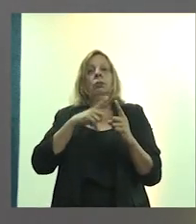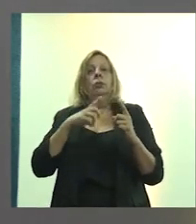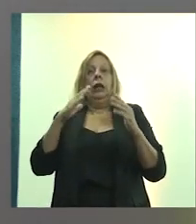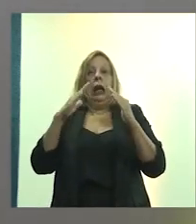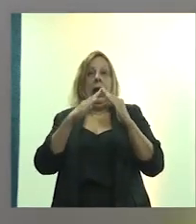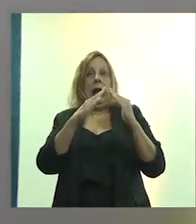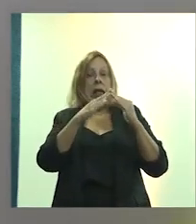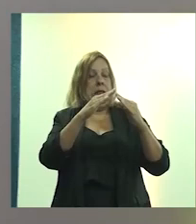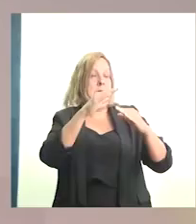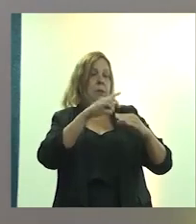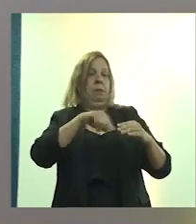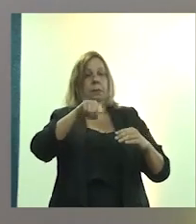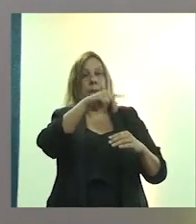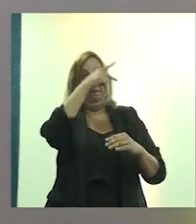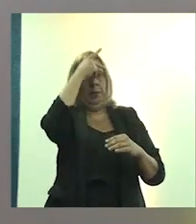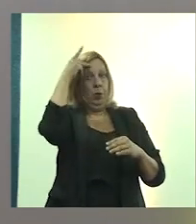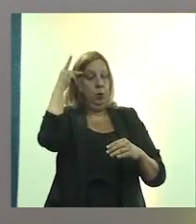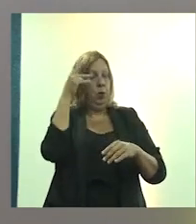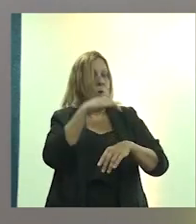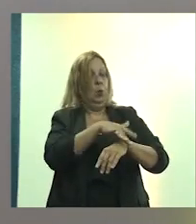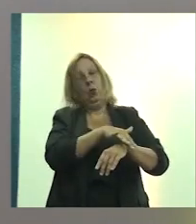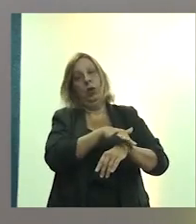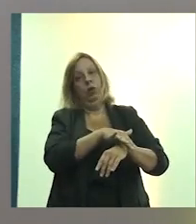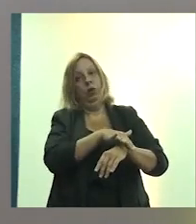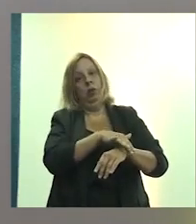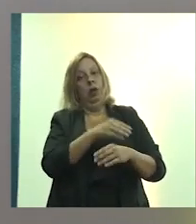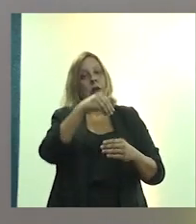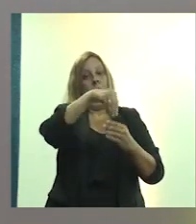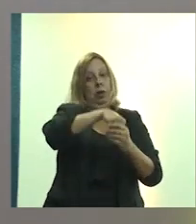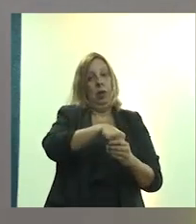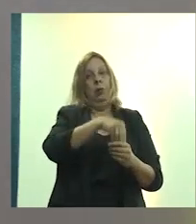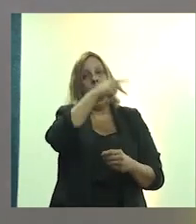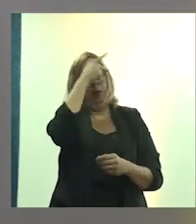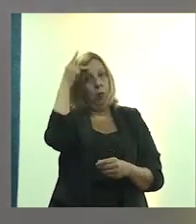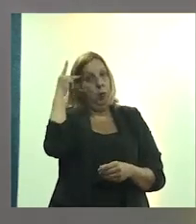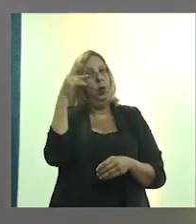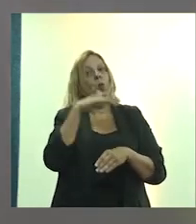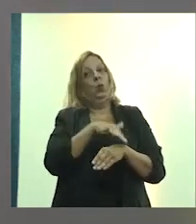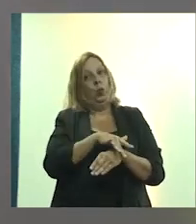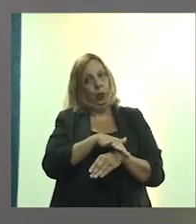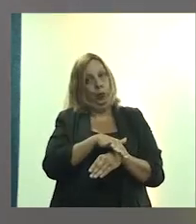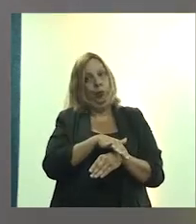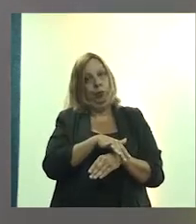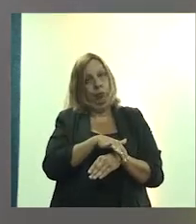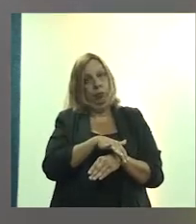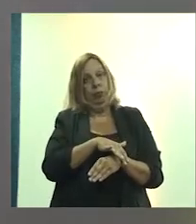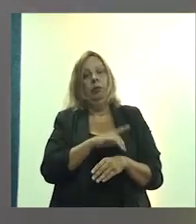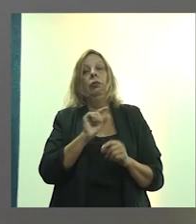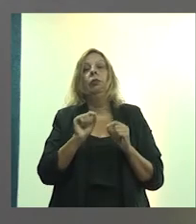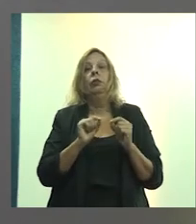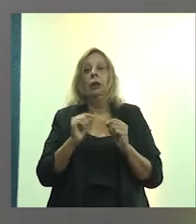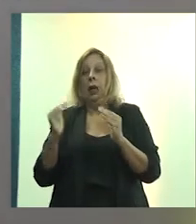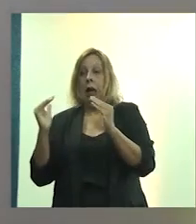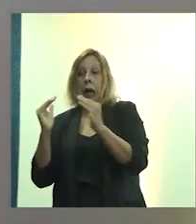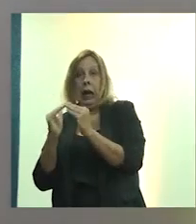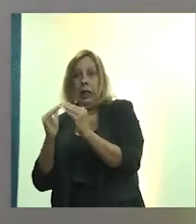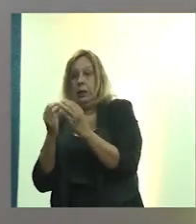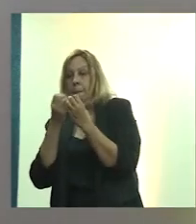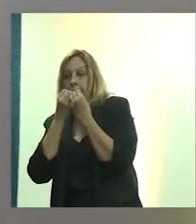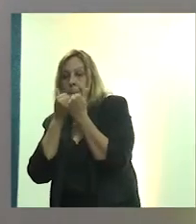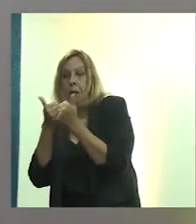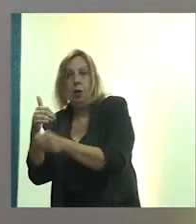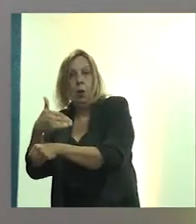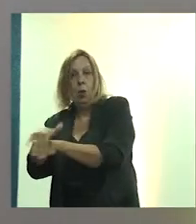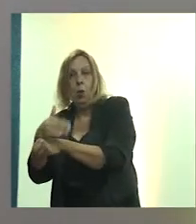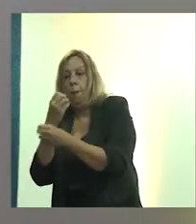que deixa o morador doente. E o contraponto disso é uma casa saudável com uma